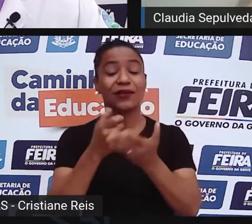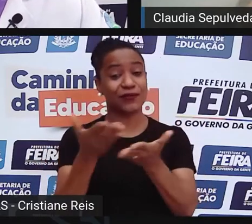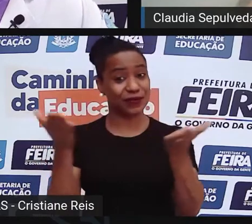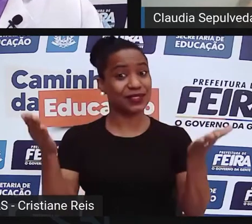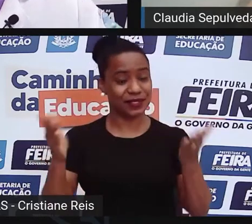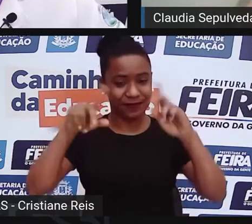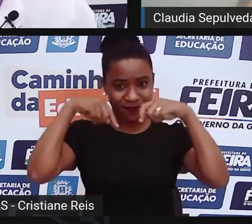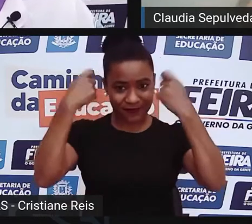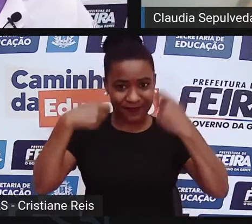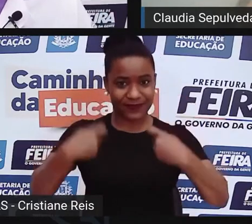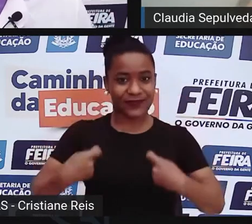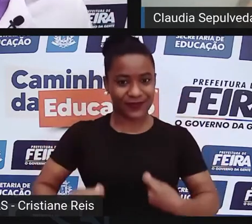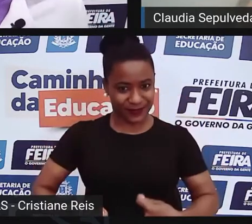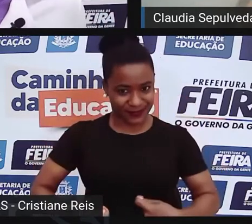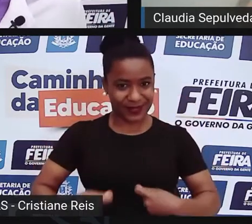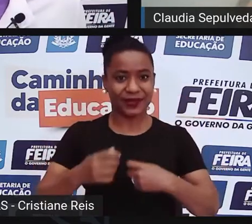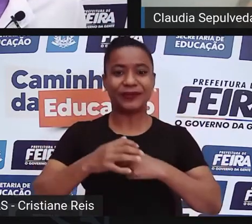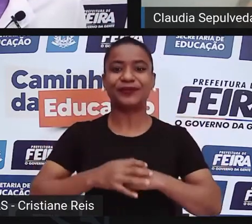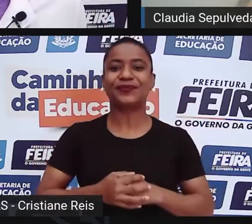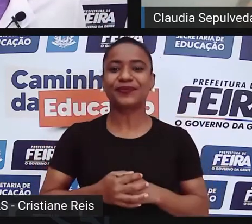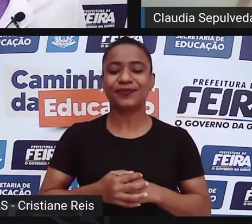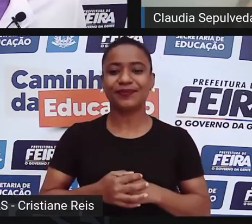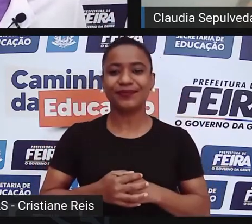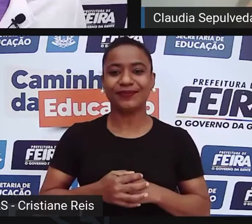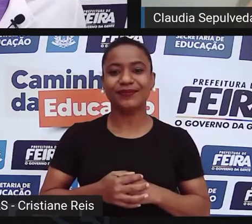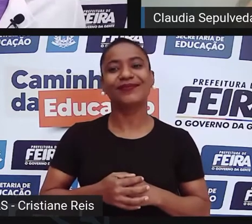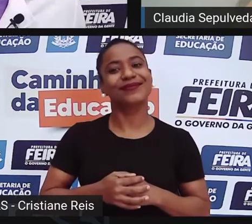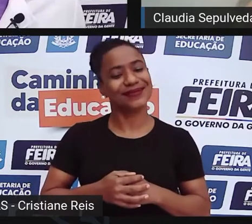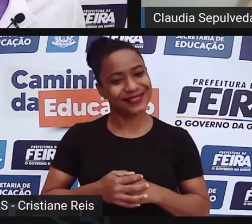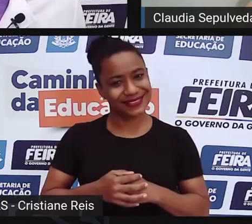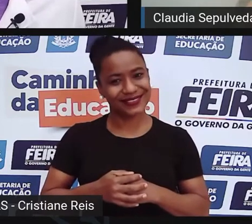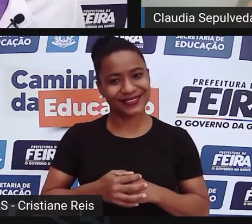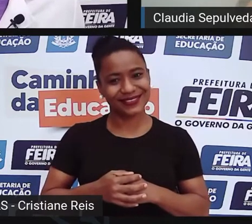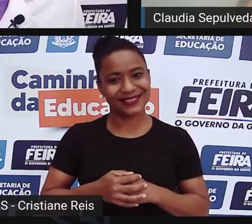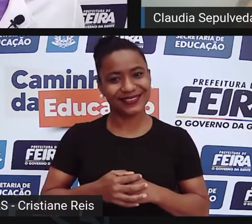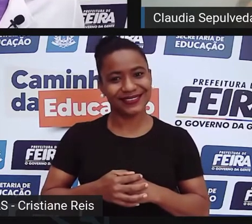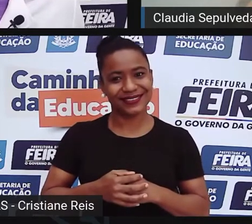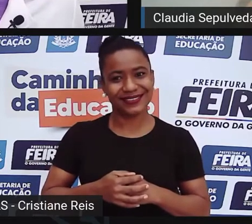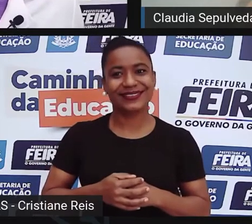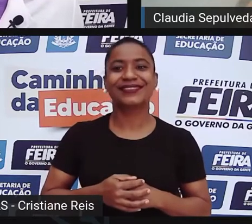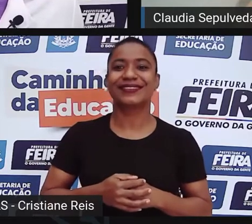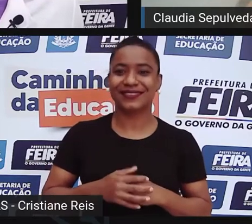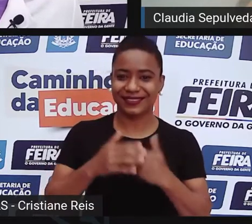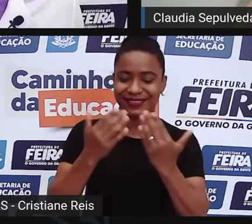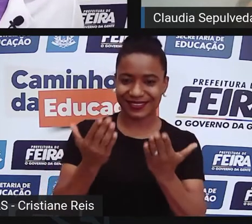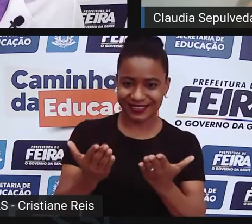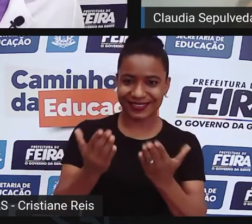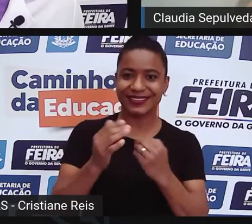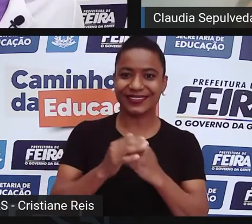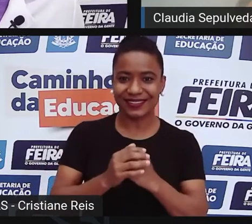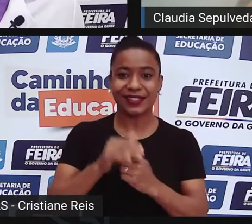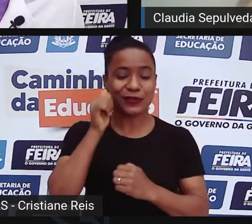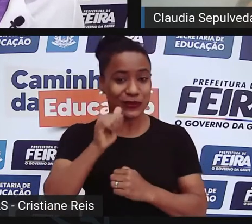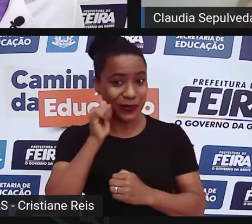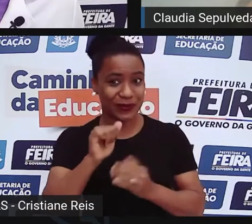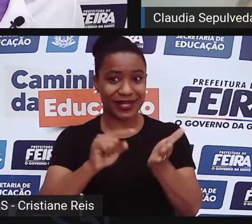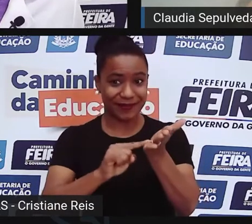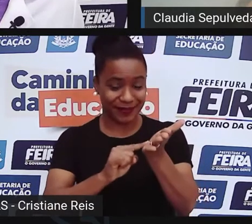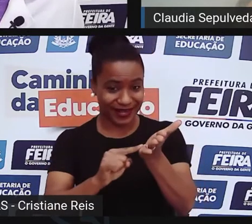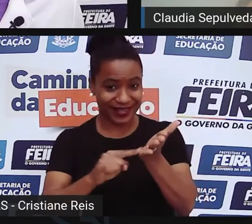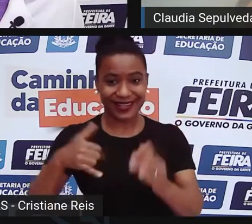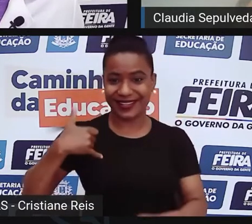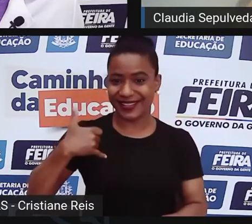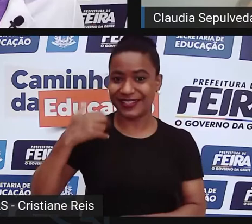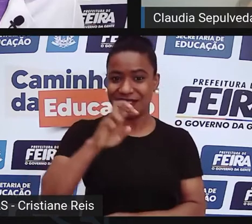autodescrição também. Eu sou Cláudia Sepúlveda, como o Felipe falou, uma mulher branca de 51 anos de